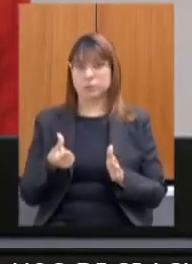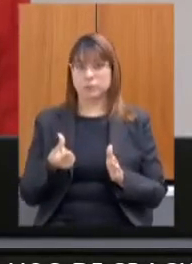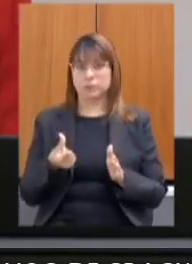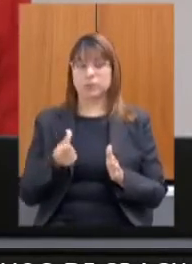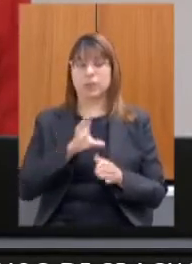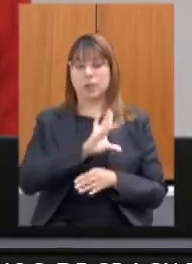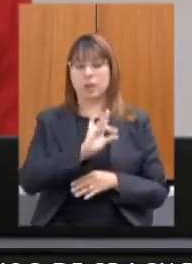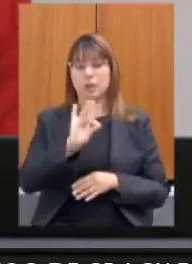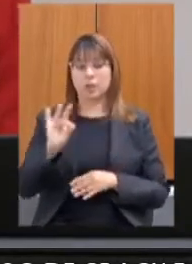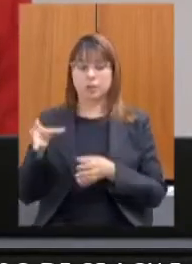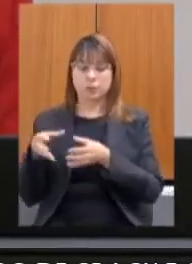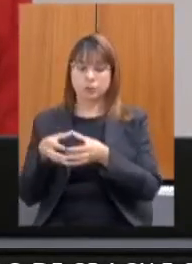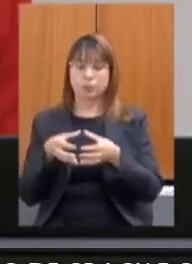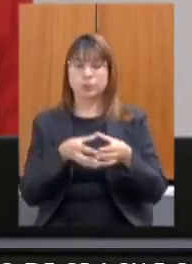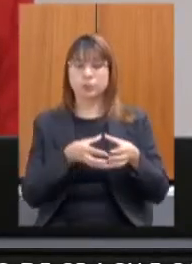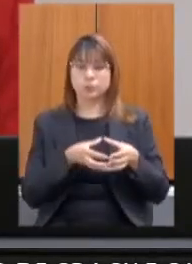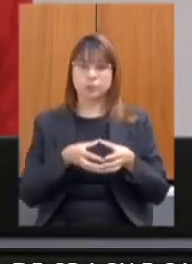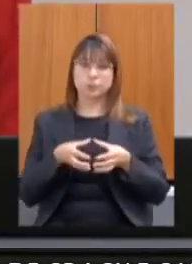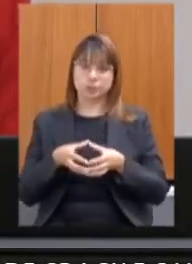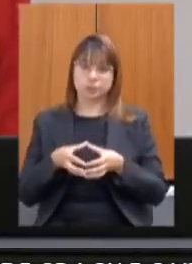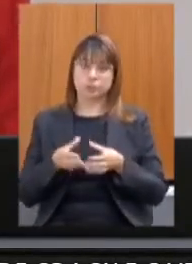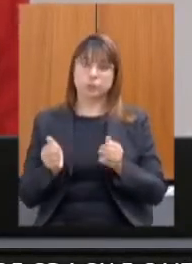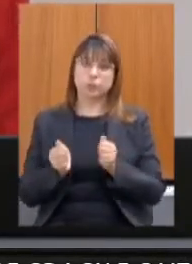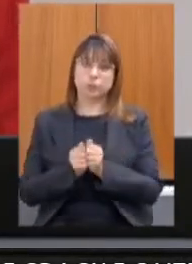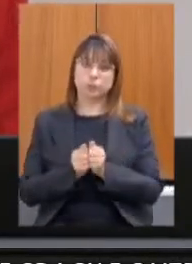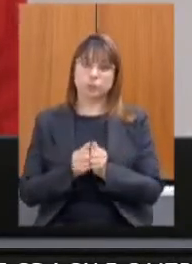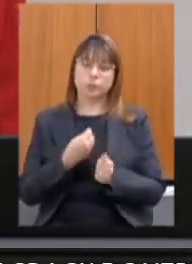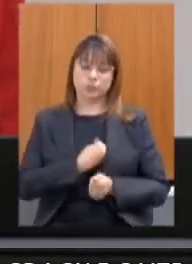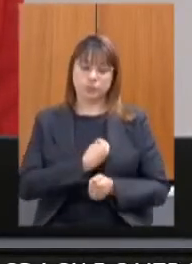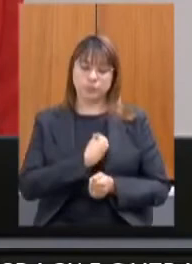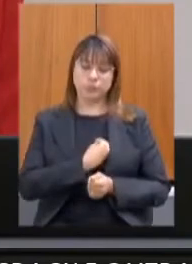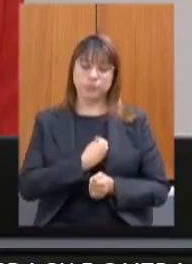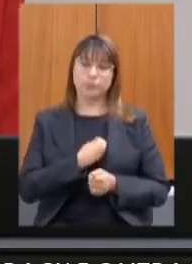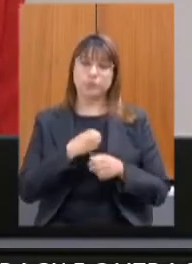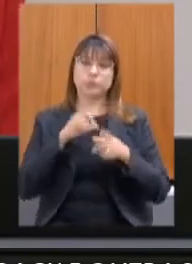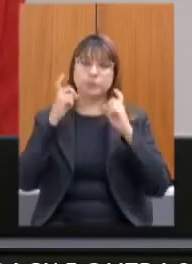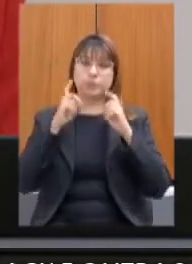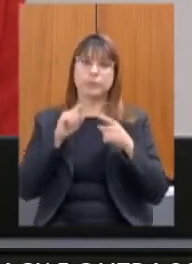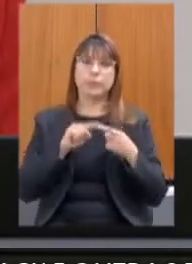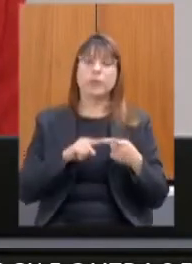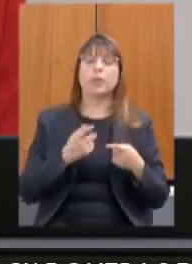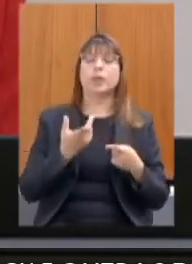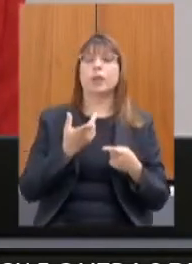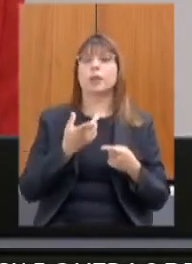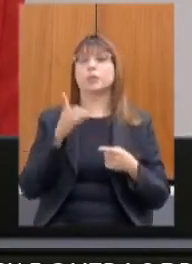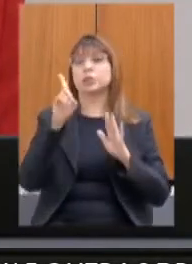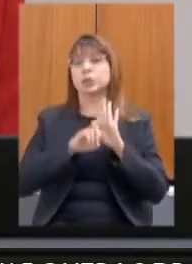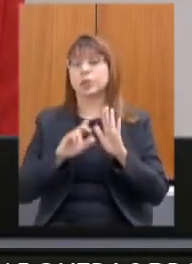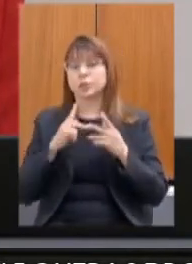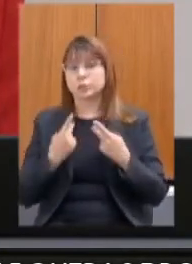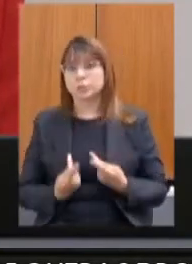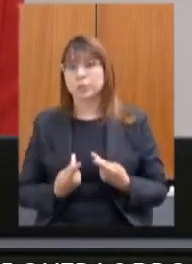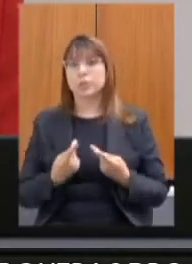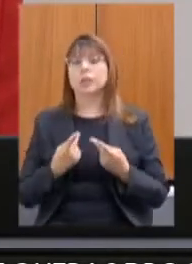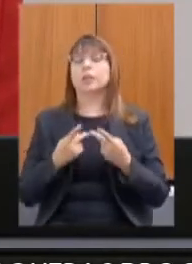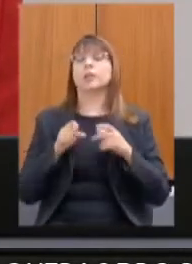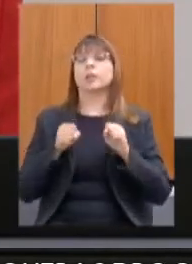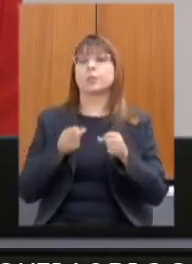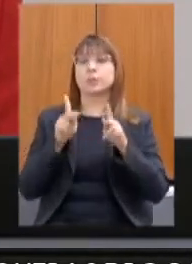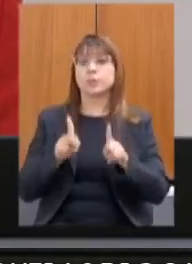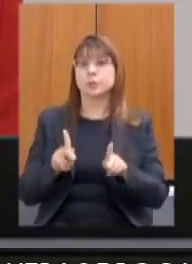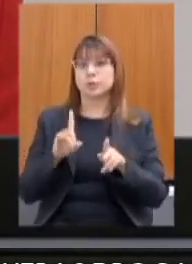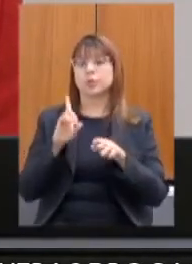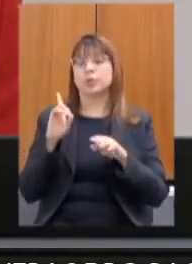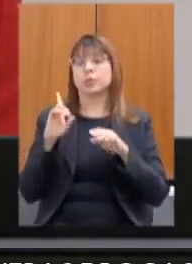comissão que compõe essa audiência aqui a de direitos humanos defesa da mulher defesa da pessoa com deficiência